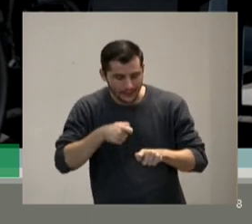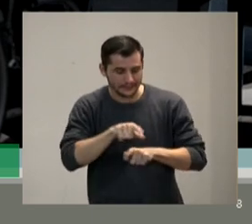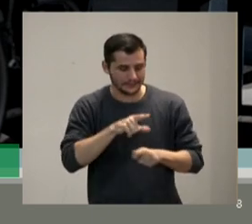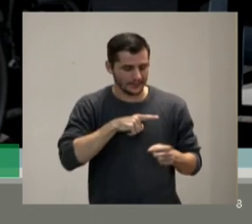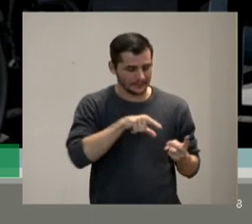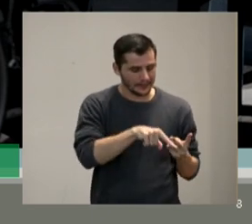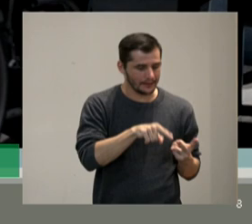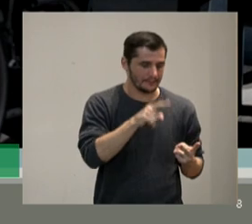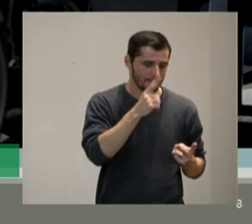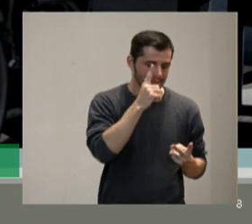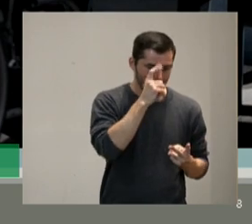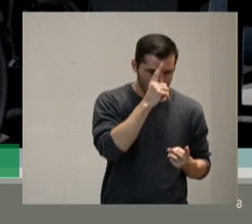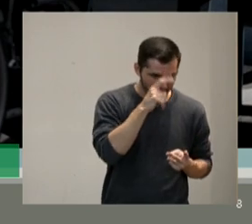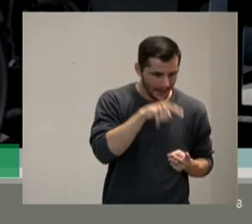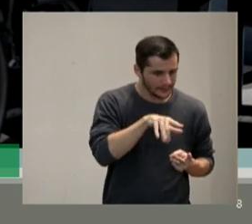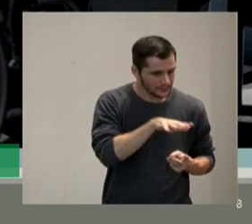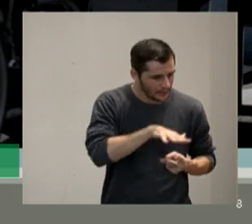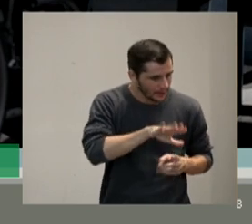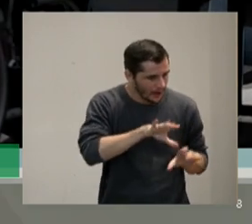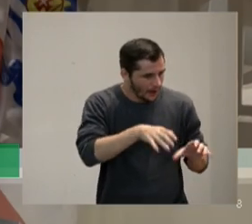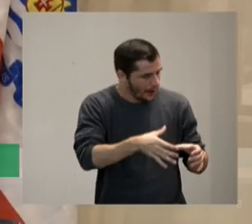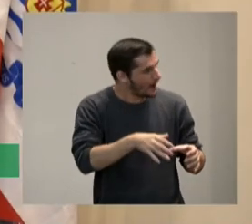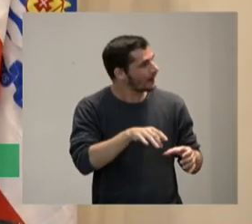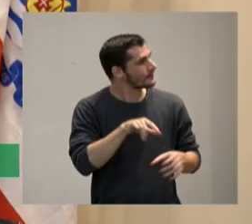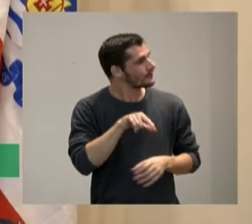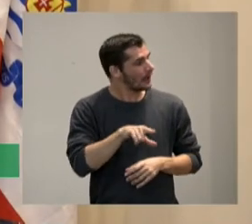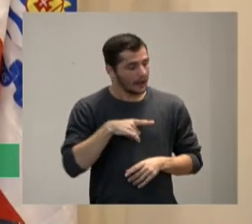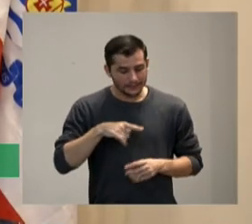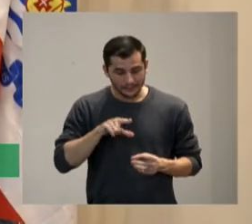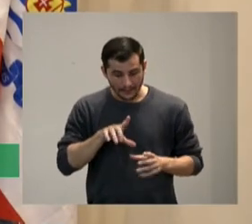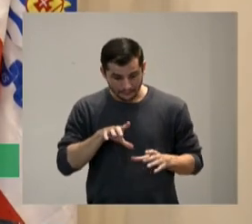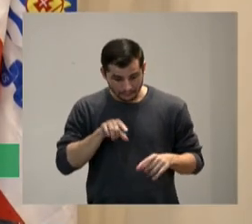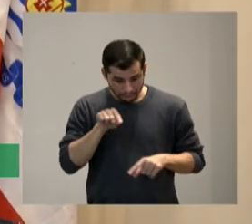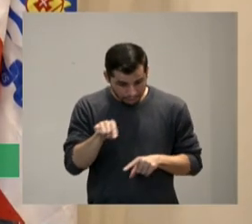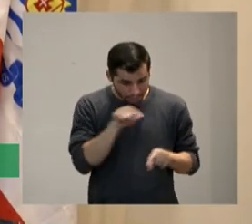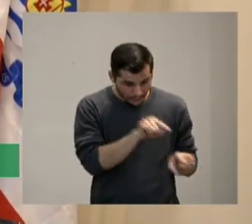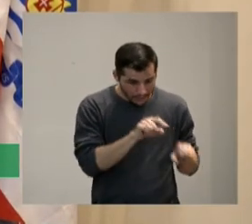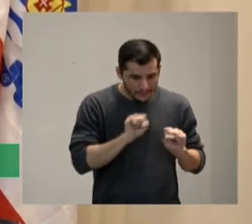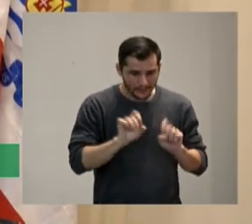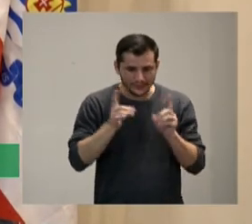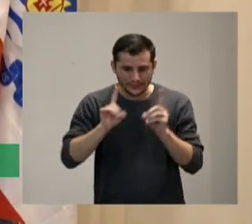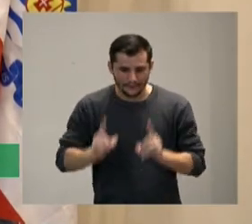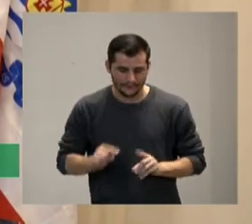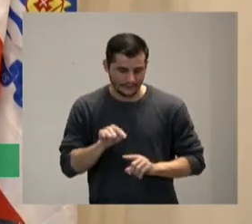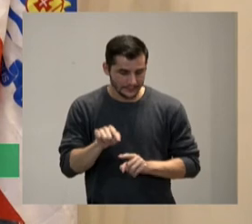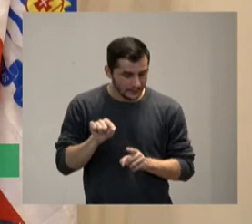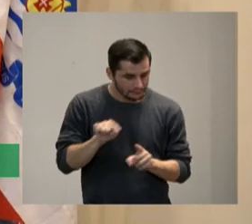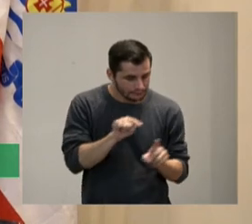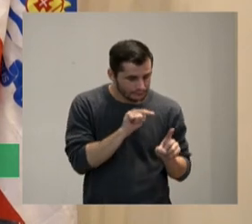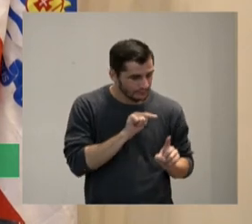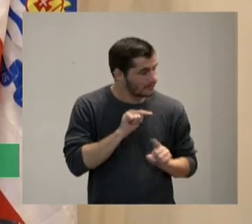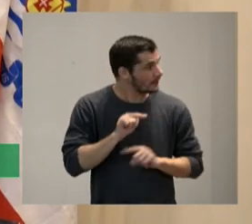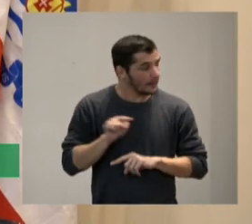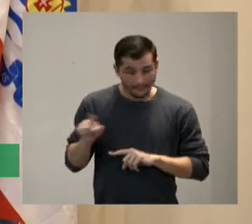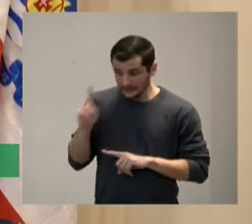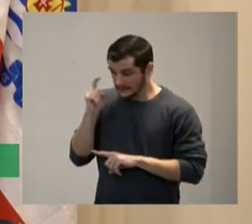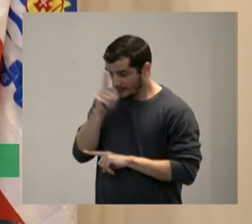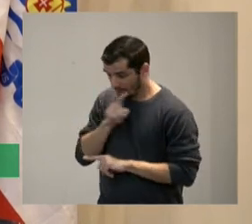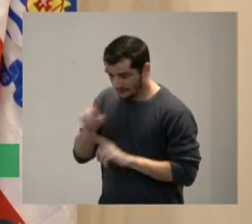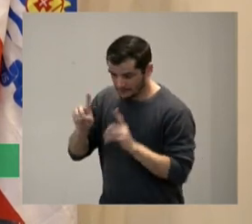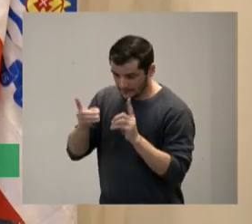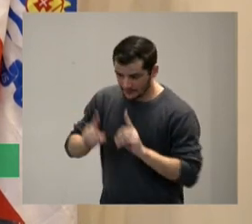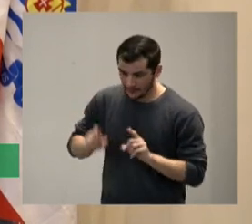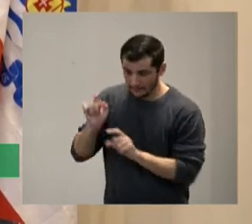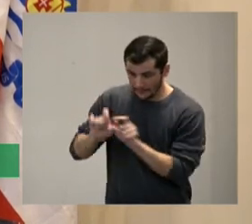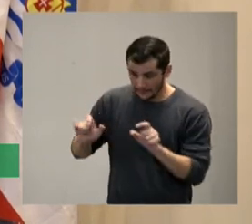aqui pode ter todas essas deficiências aqui porque qual que a dificuldade de trabalhar com a população PCD o leque é gigante